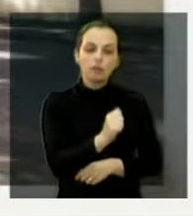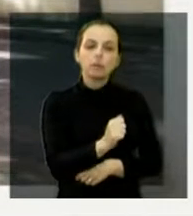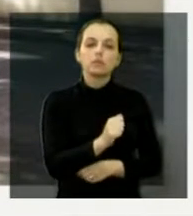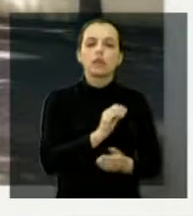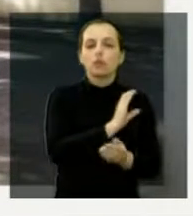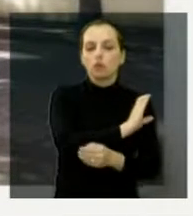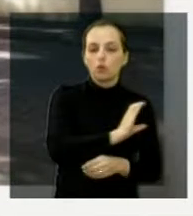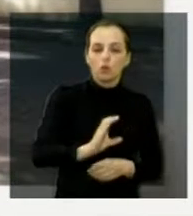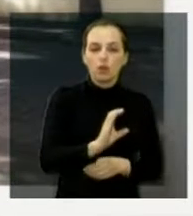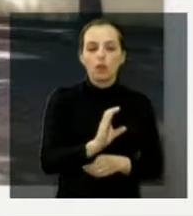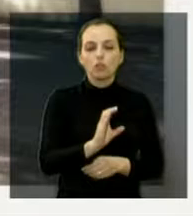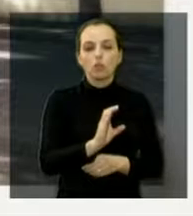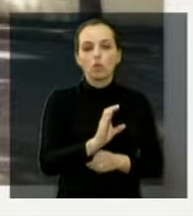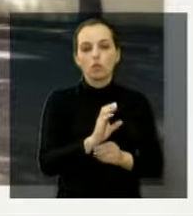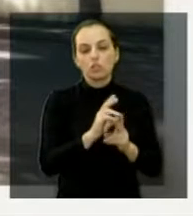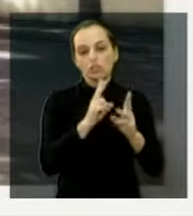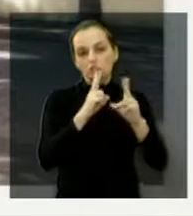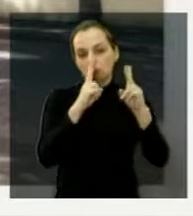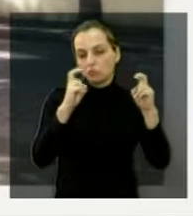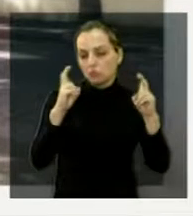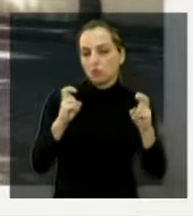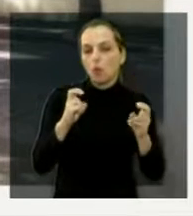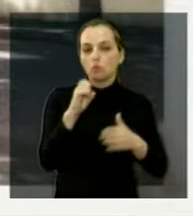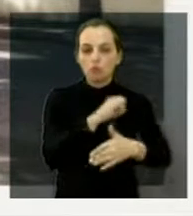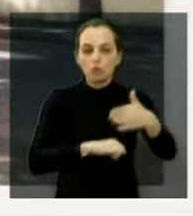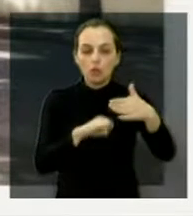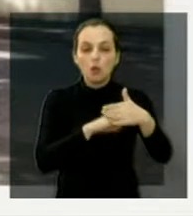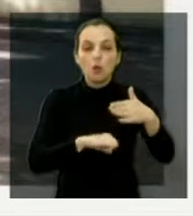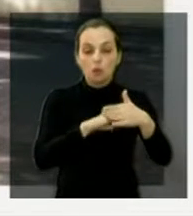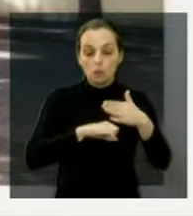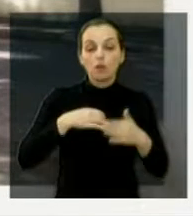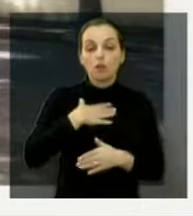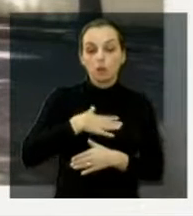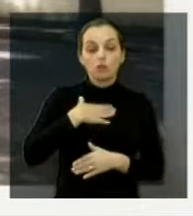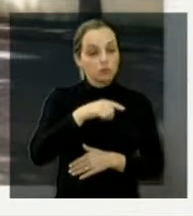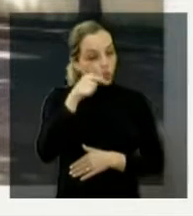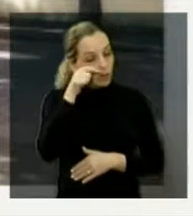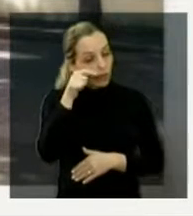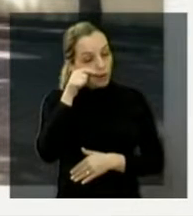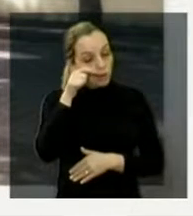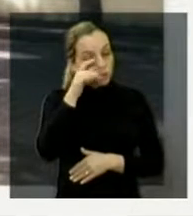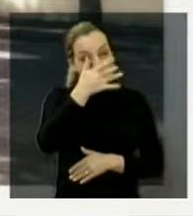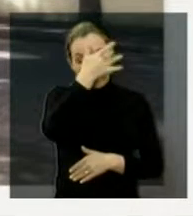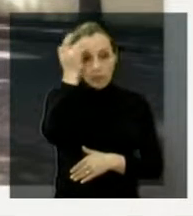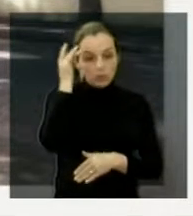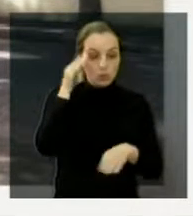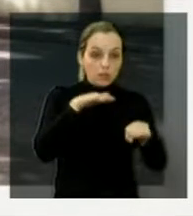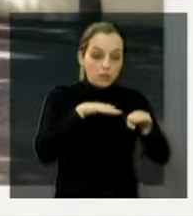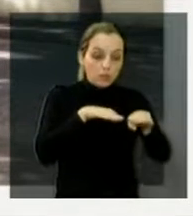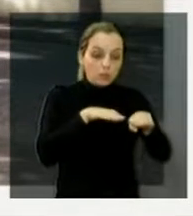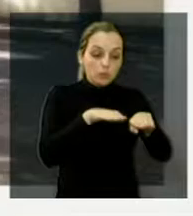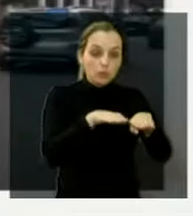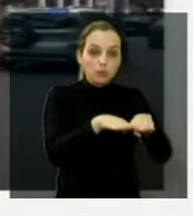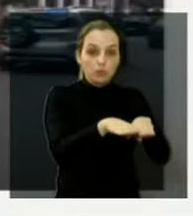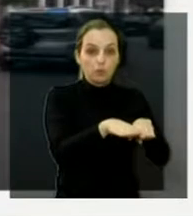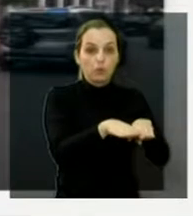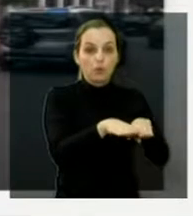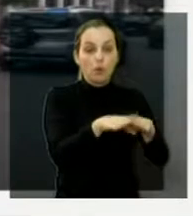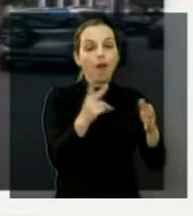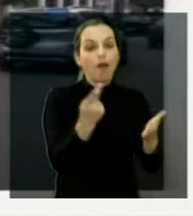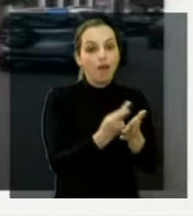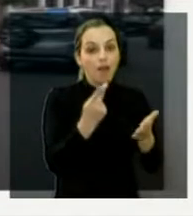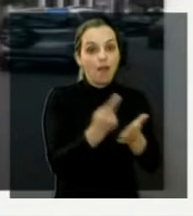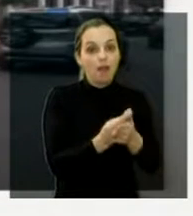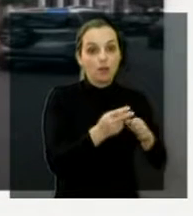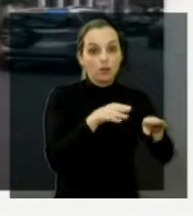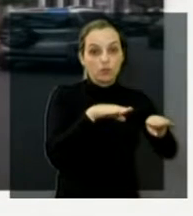institucionais, e também que achou muito interessante, porque tem gente que ocupa onde é para estacionar dois veículos, acaba